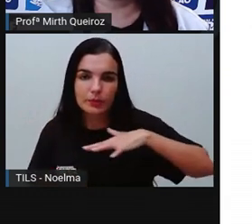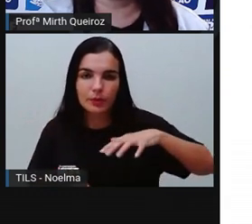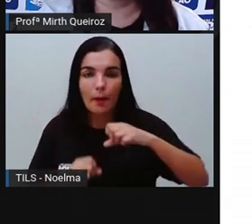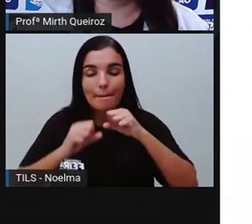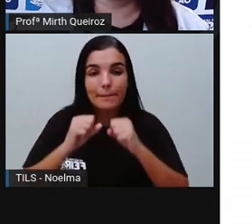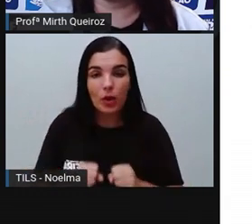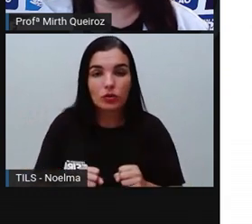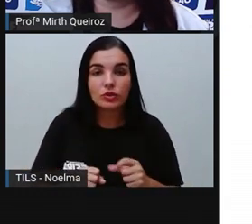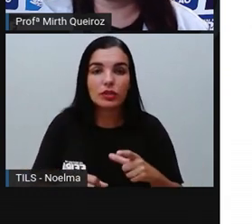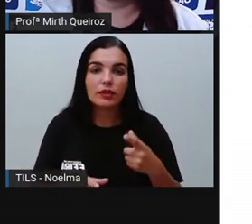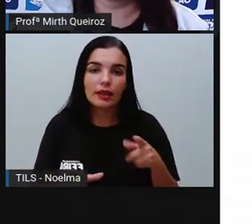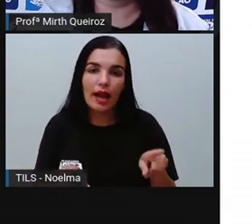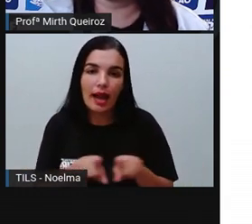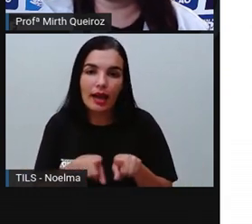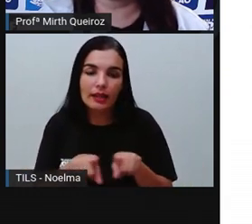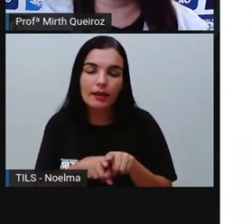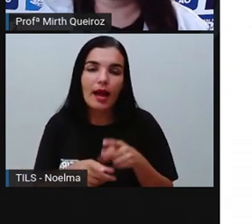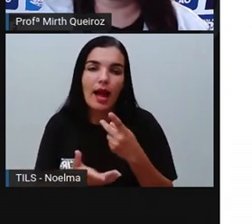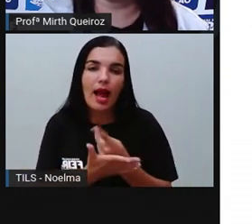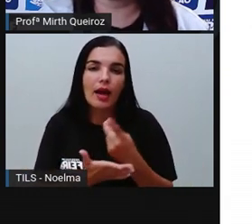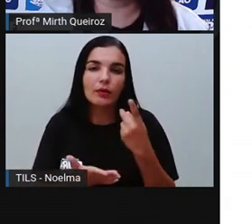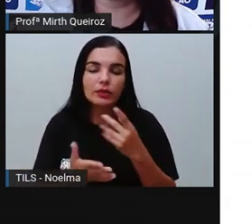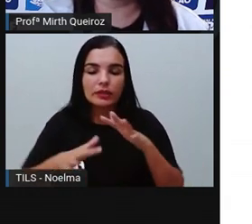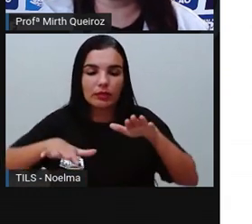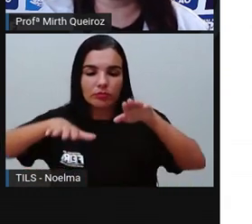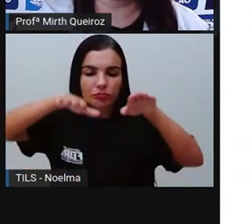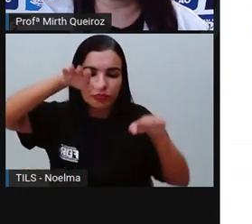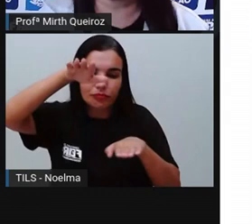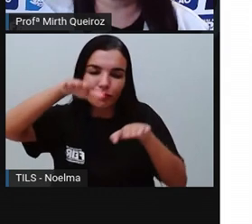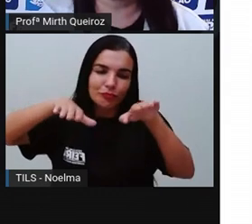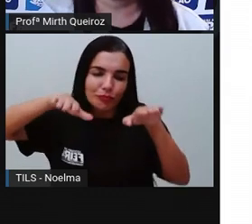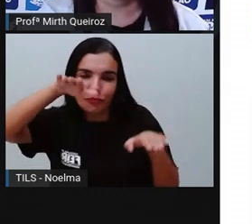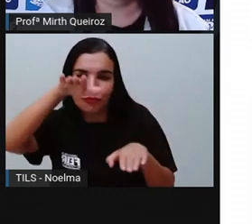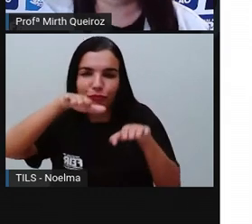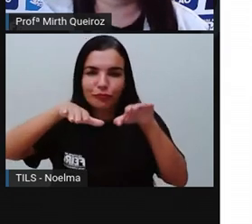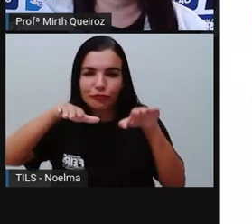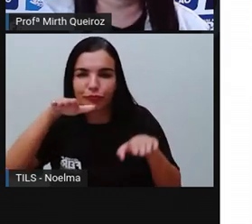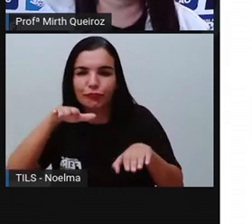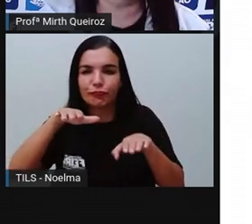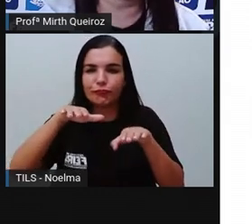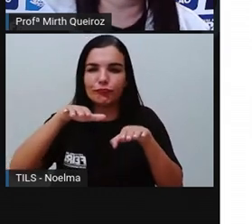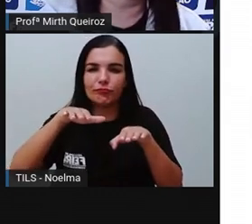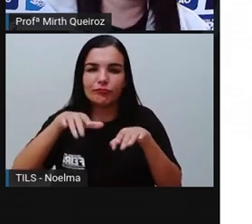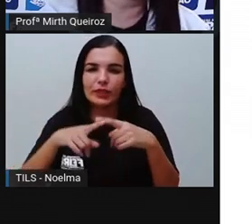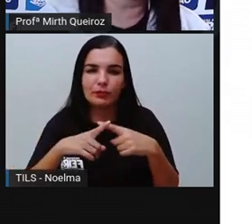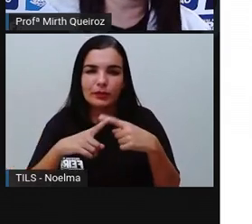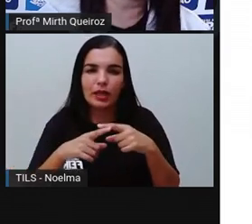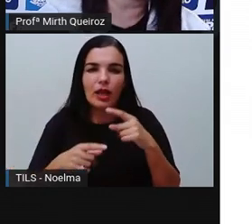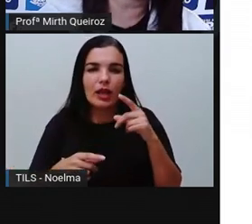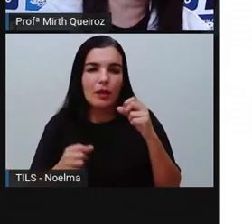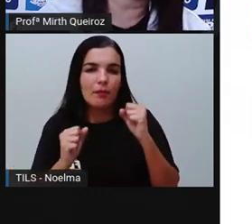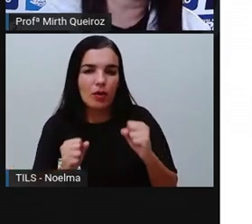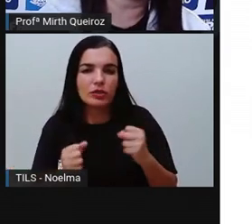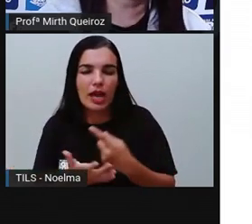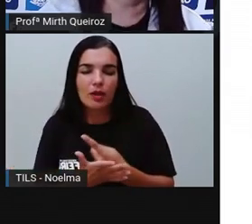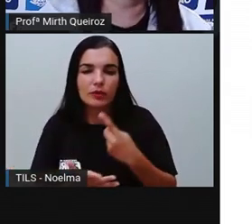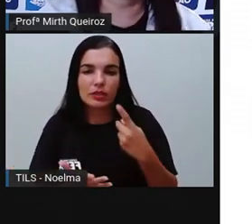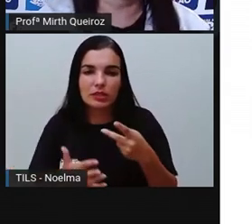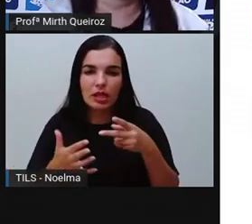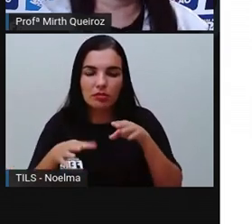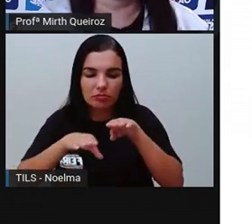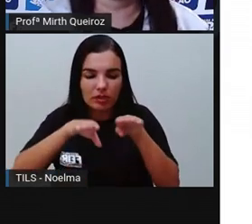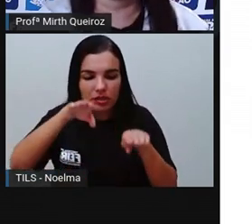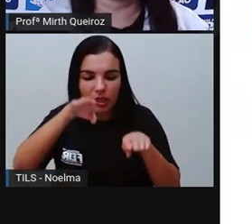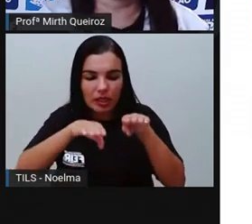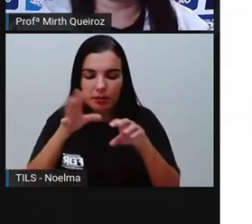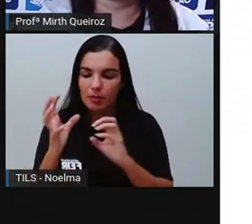indivíduos de uma espécie e afetar outras espécies, consequentemente, nas cadeias alimentares. Foi o que eu disse para vocês, né? Se a gente